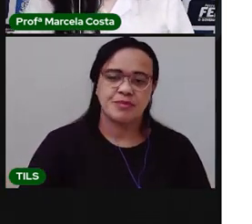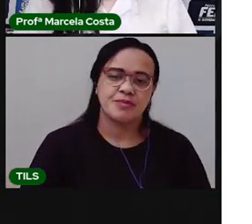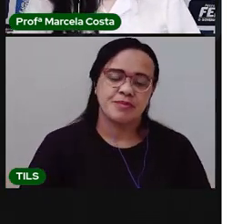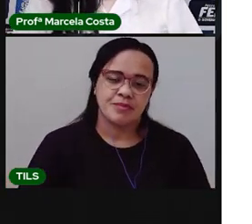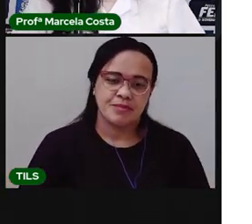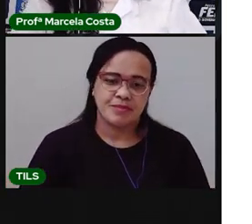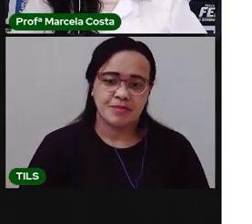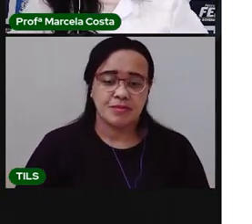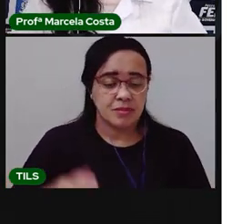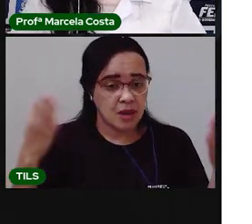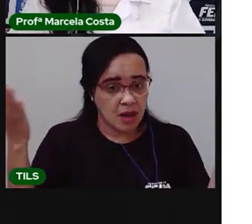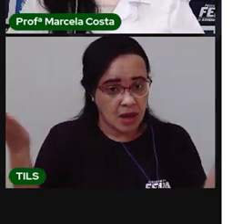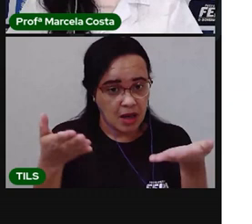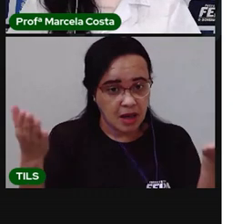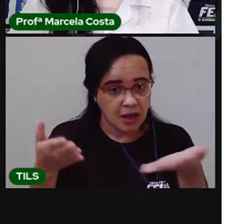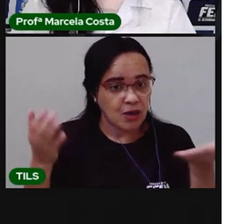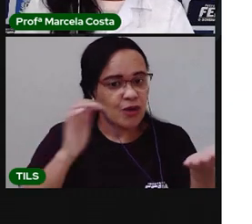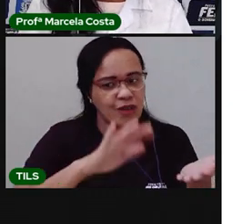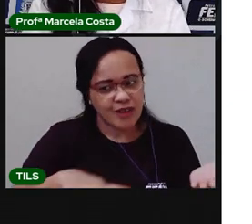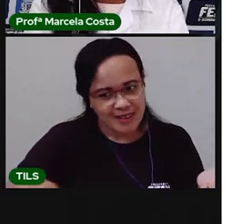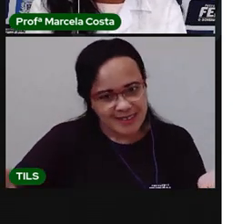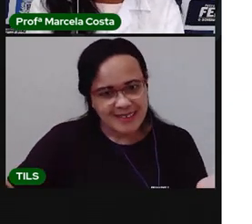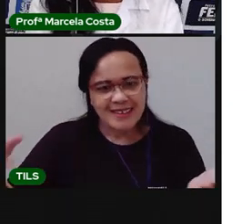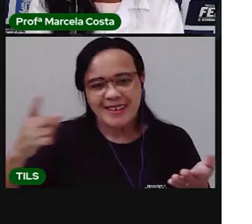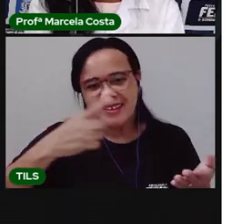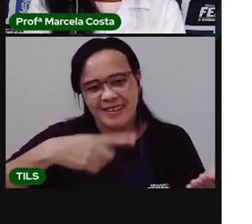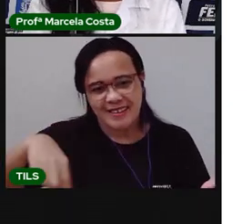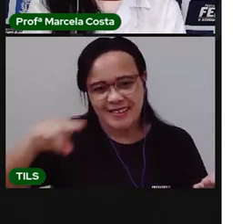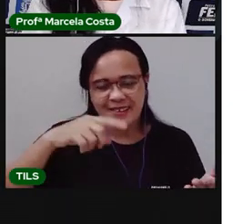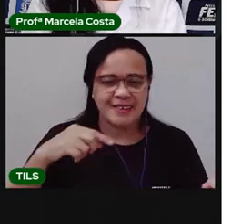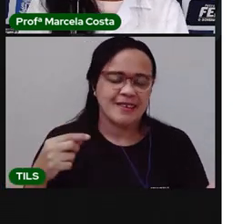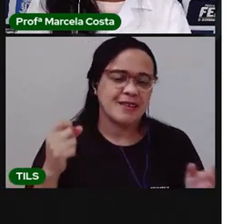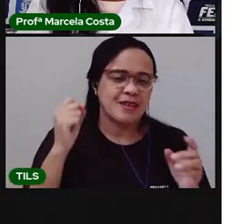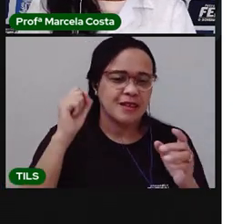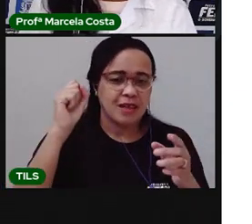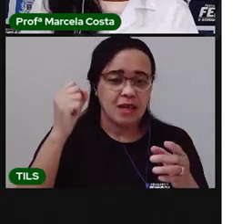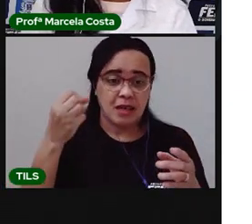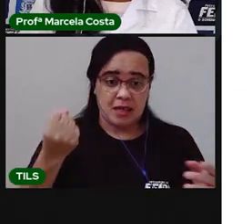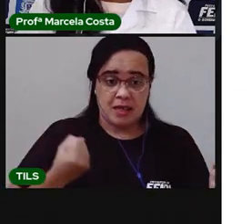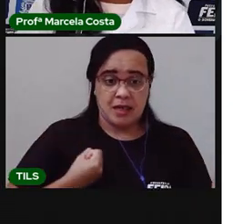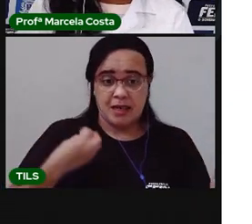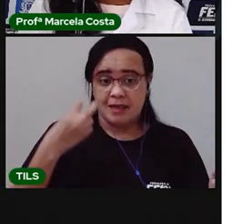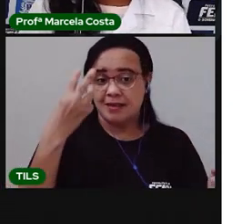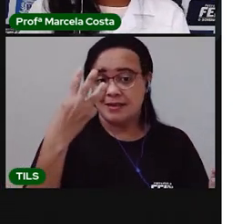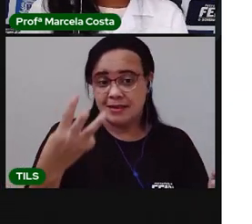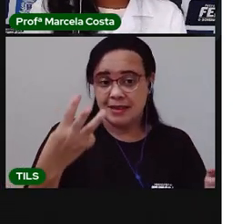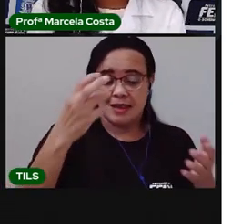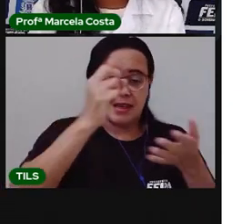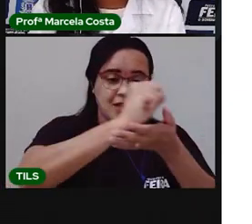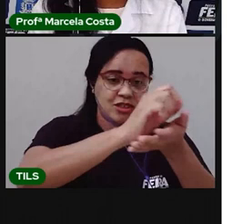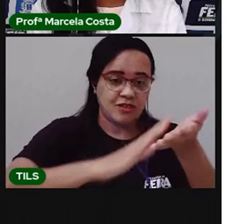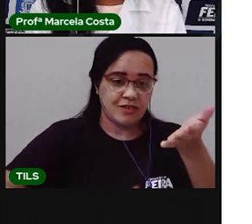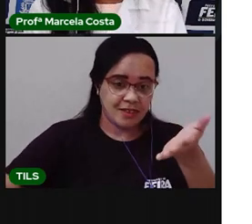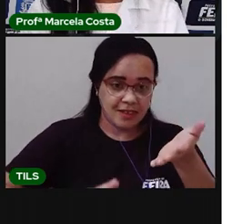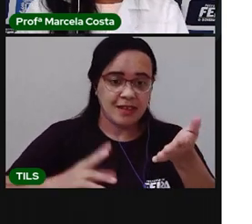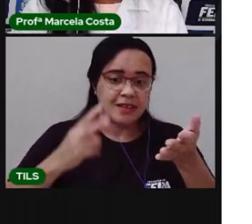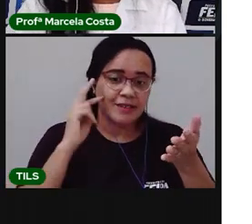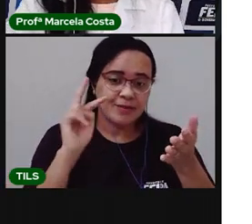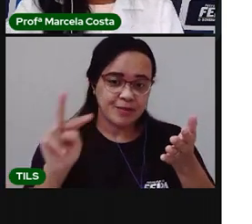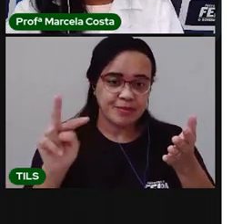Agora, crianças, vamos para a terceira e última parte da atividade, que diz assim.